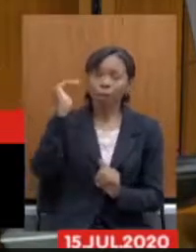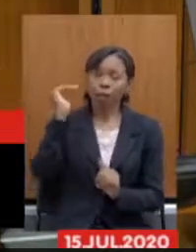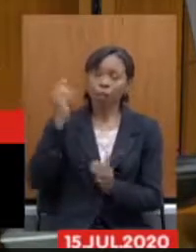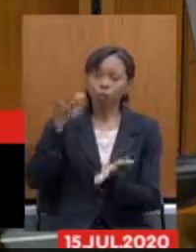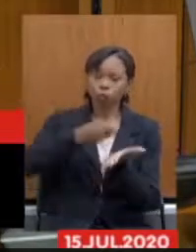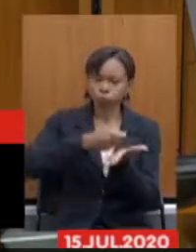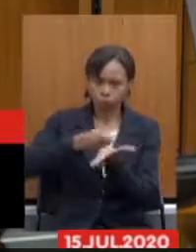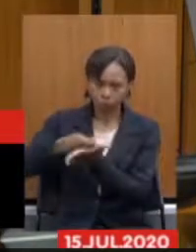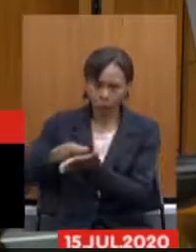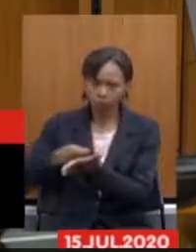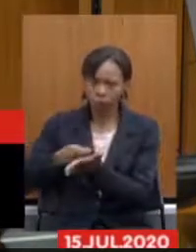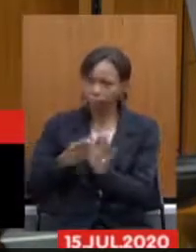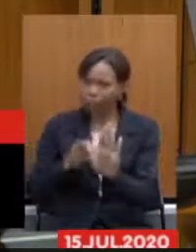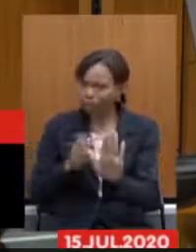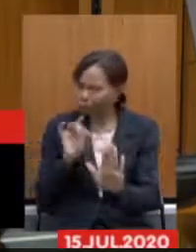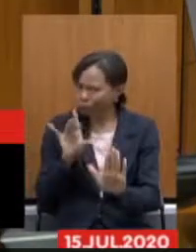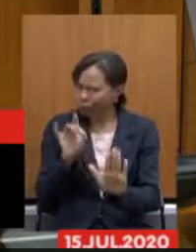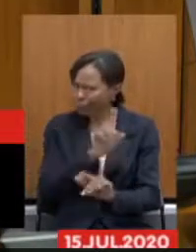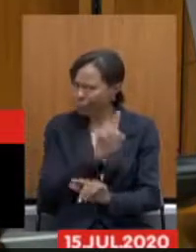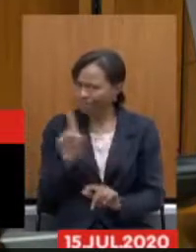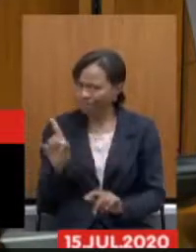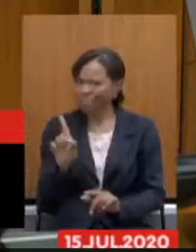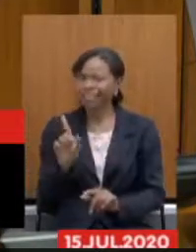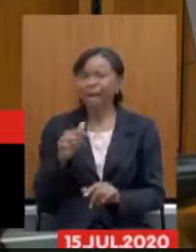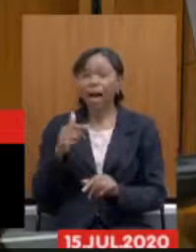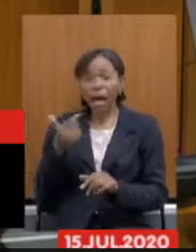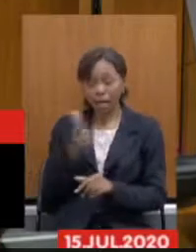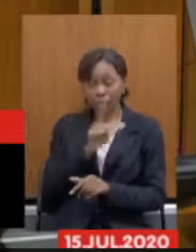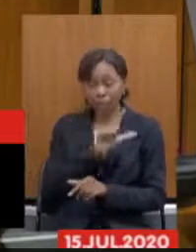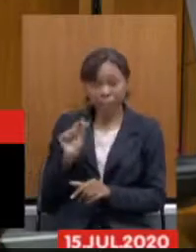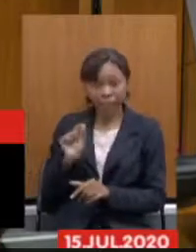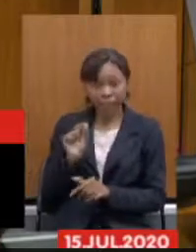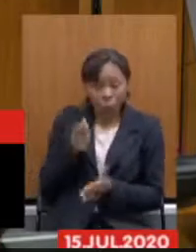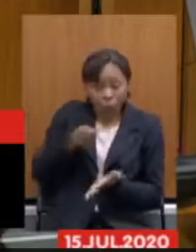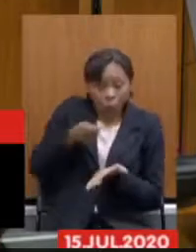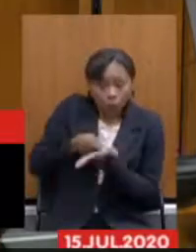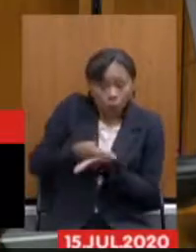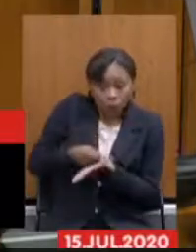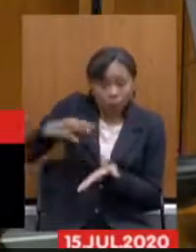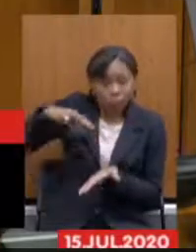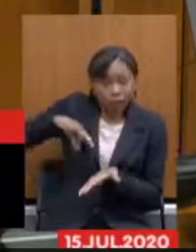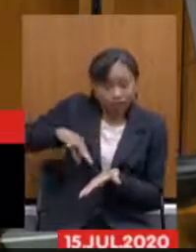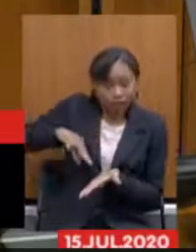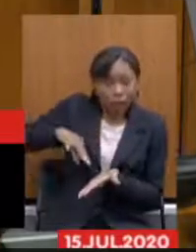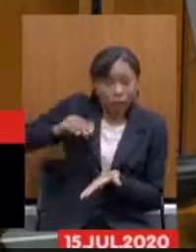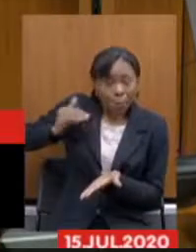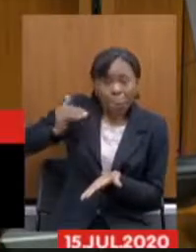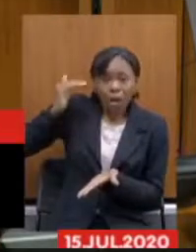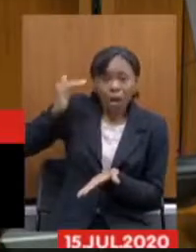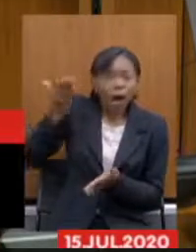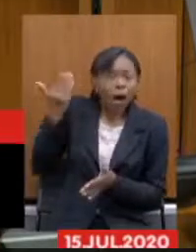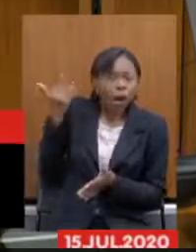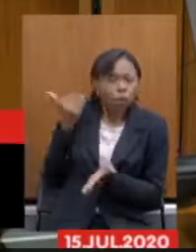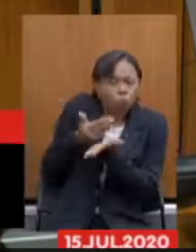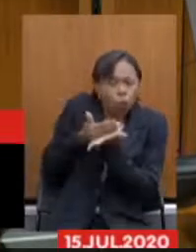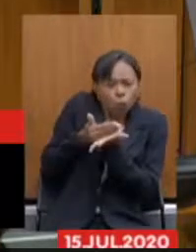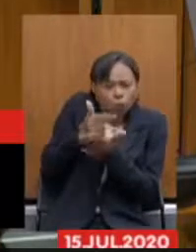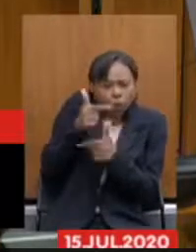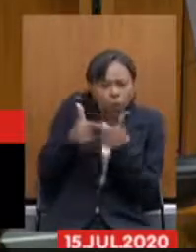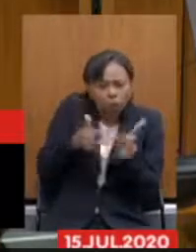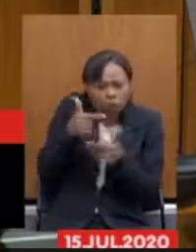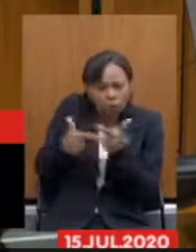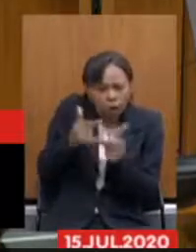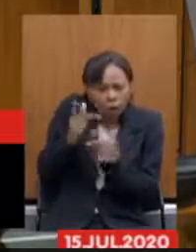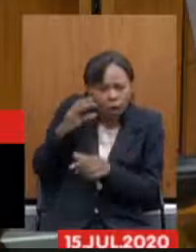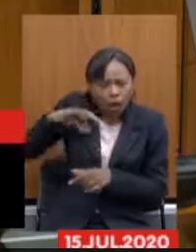mas não é só isso ao pegar as 100 maiores contribuições então aquele salário que você ganhava lá no início da sua carreira com o